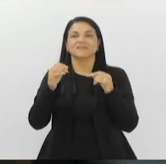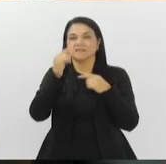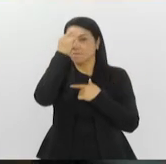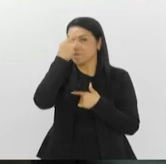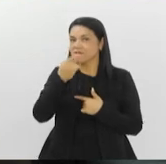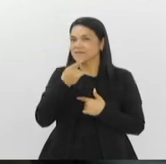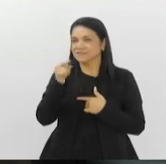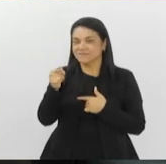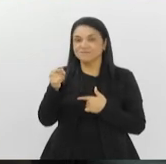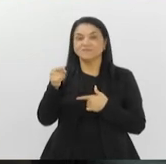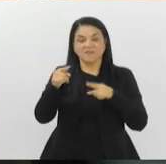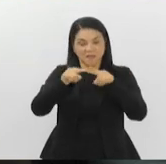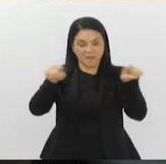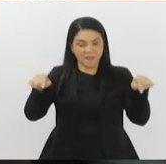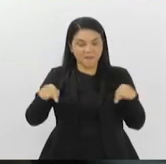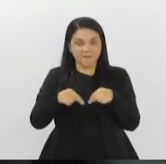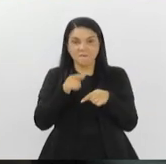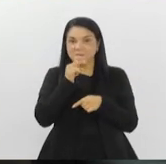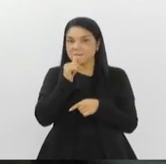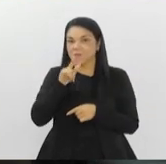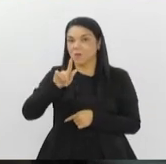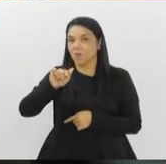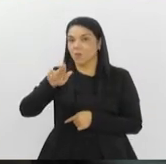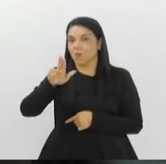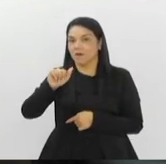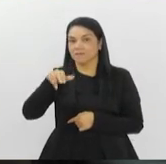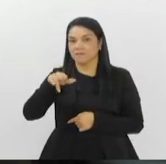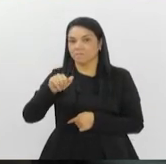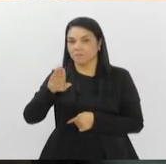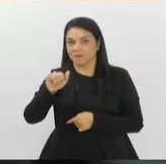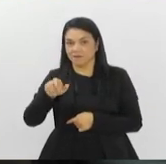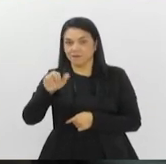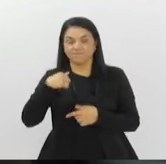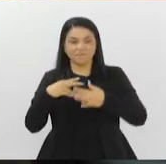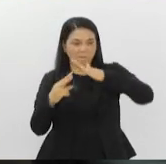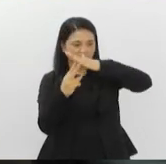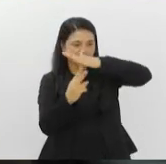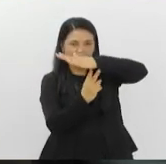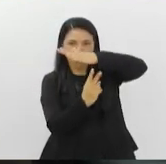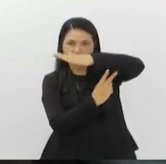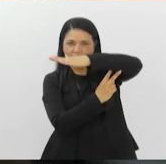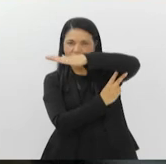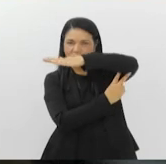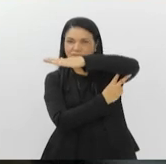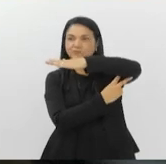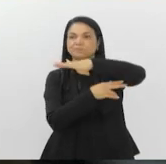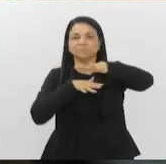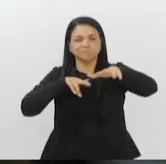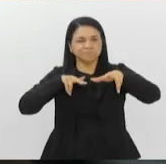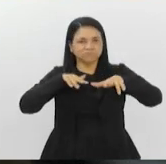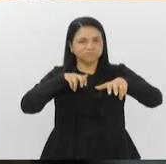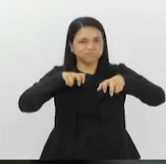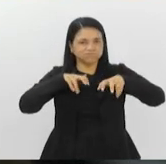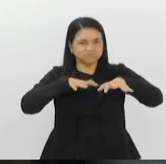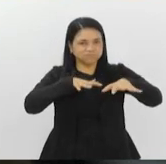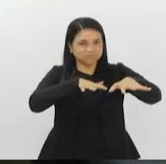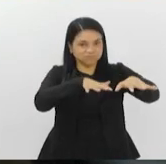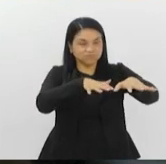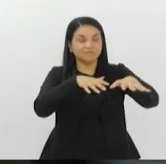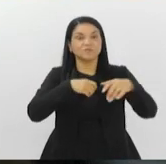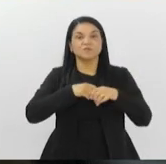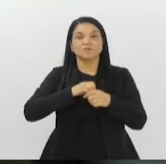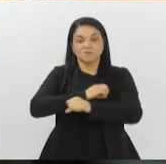Agora sim, nós temos aí a Baía de Guanabara. Você vê ao fundo a Ponte Riniterói com bastante movimento. O dia amanheceu